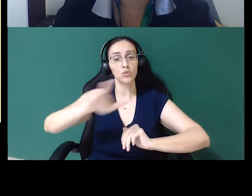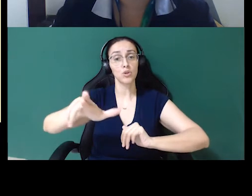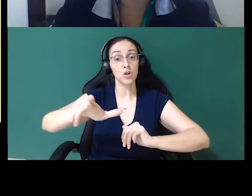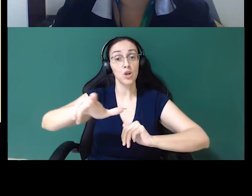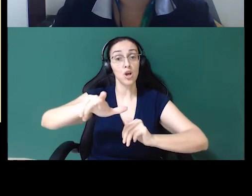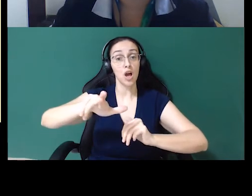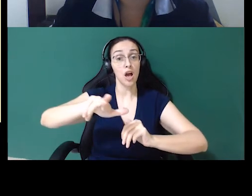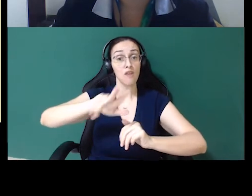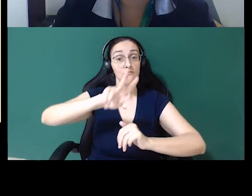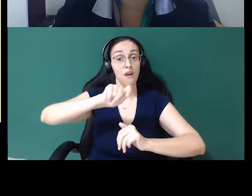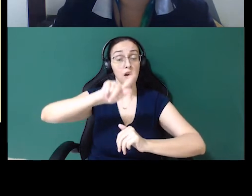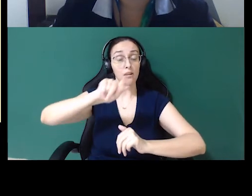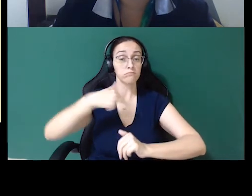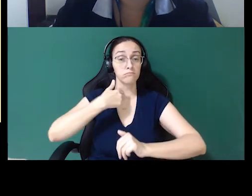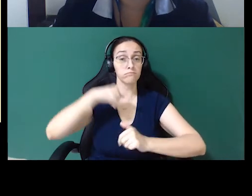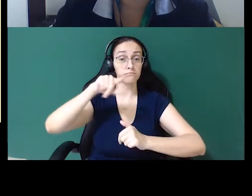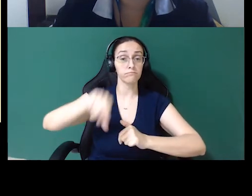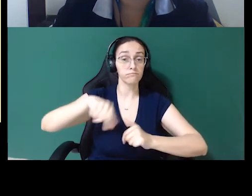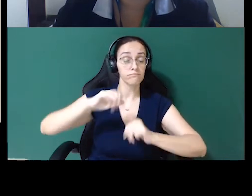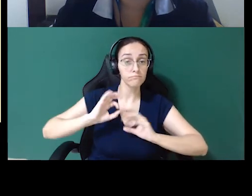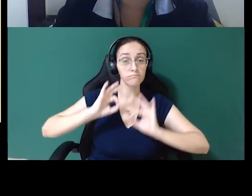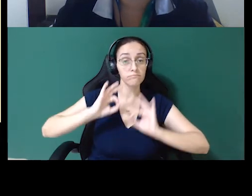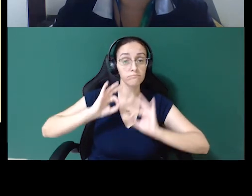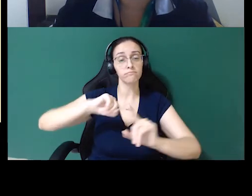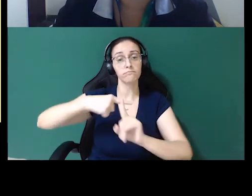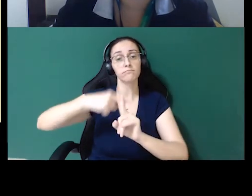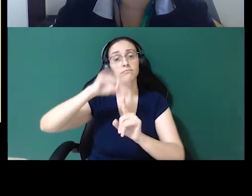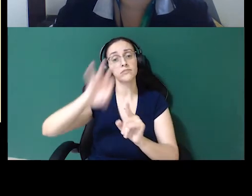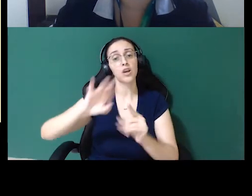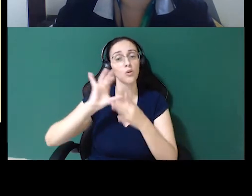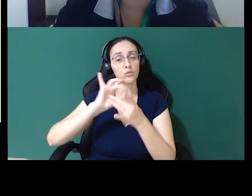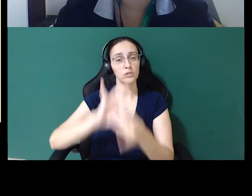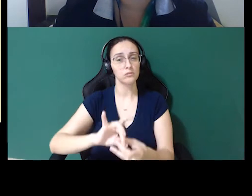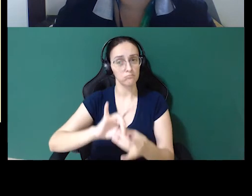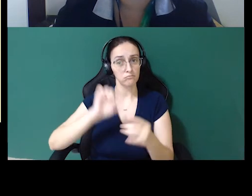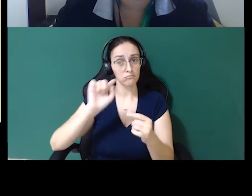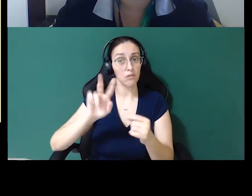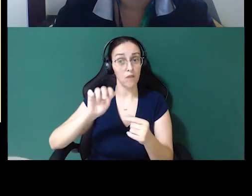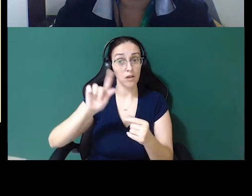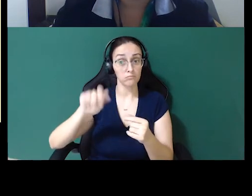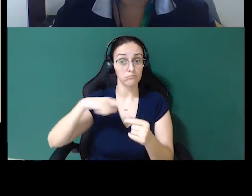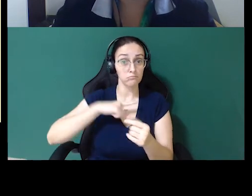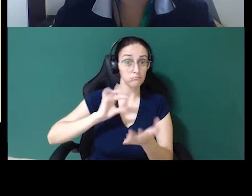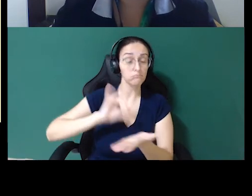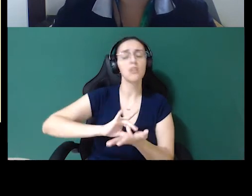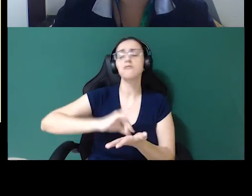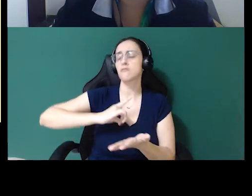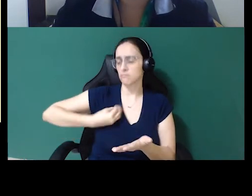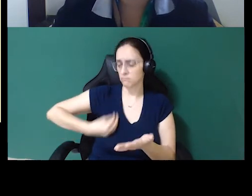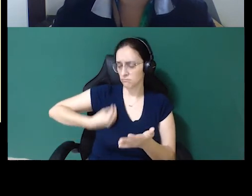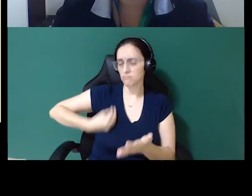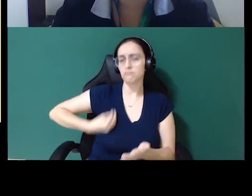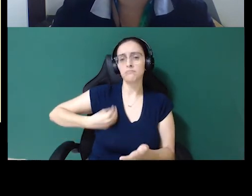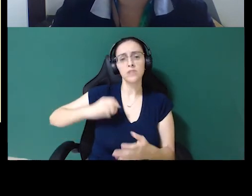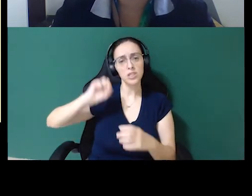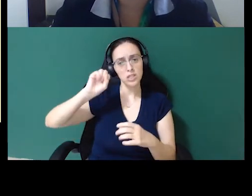afirmativas, que é trazer esse contexto para a sua empresa de que as vagas afirmativas, elas existem e que elas são